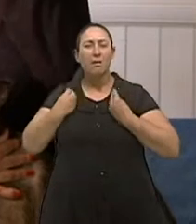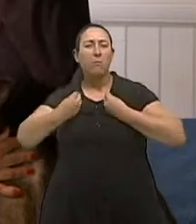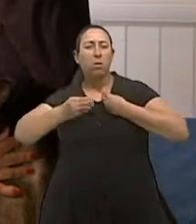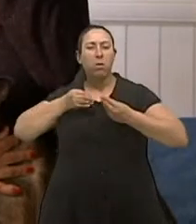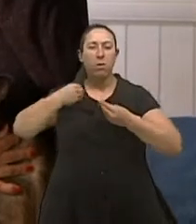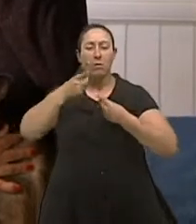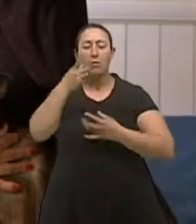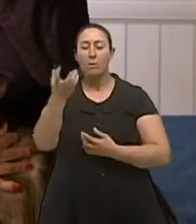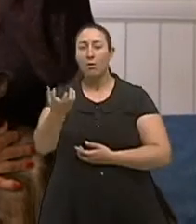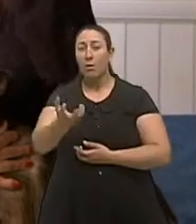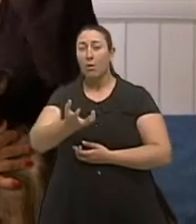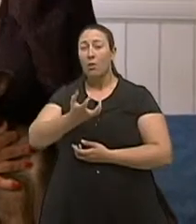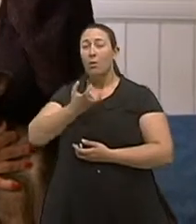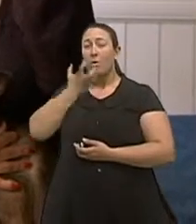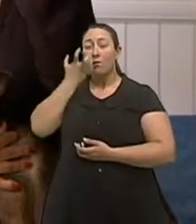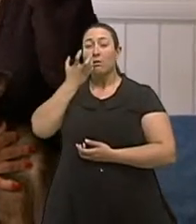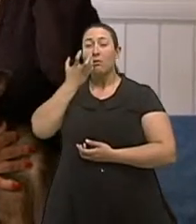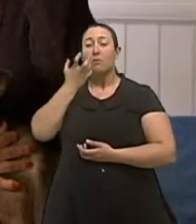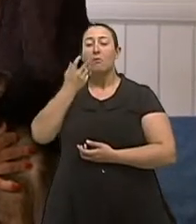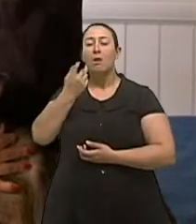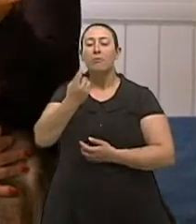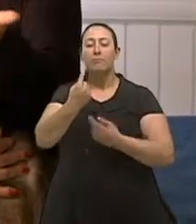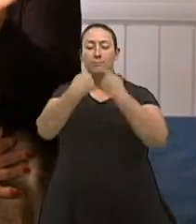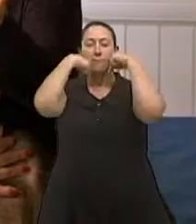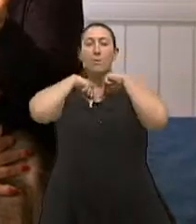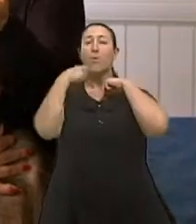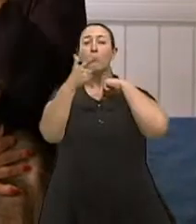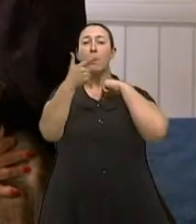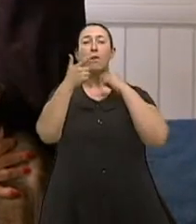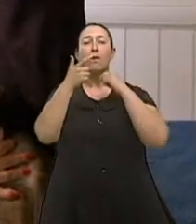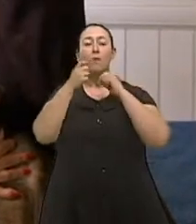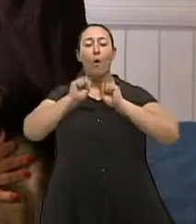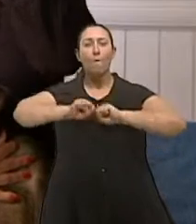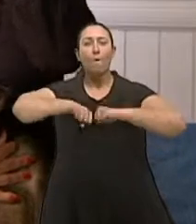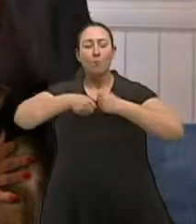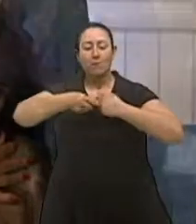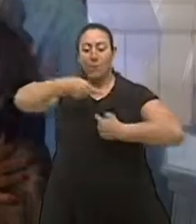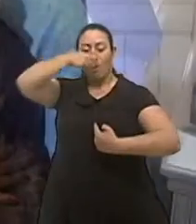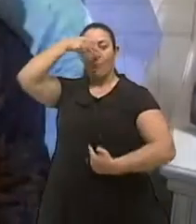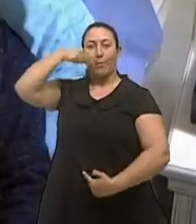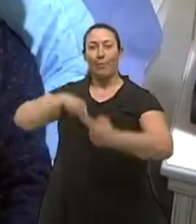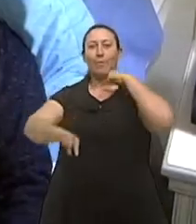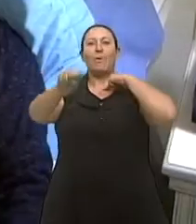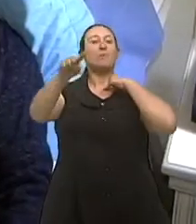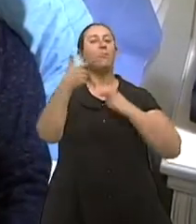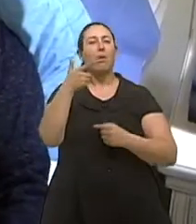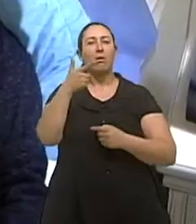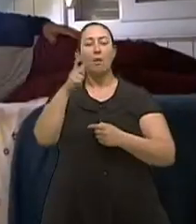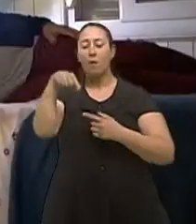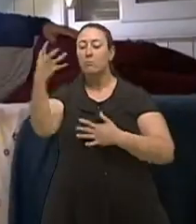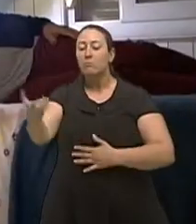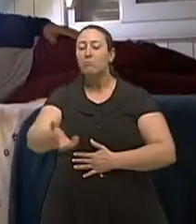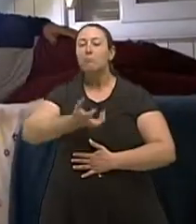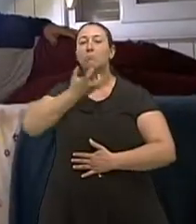aspira o ar e ele não tem força para sair. Aquele movimento de respirar e o ar voltar.